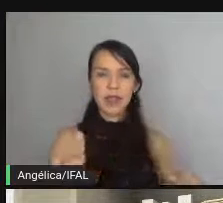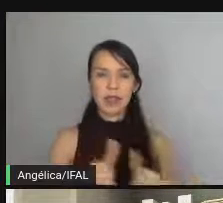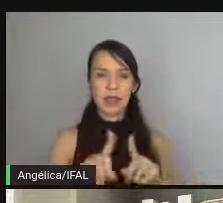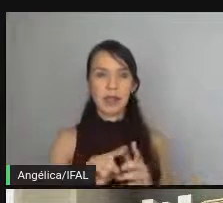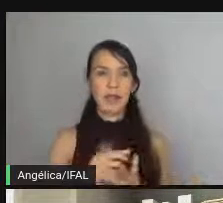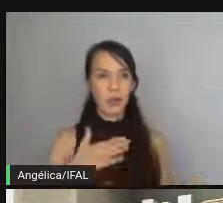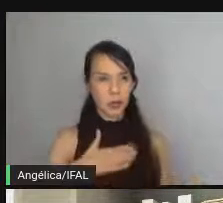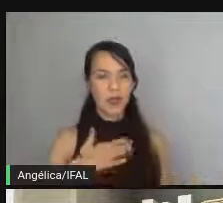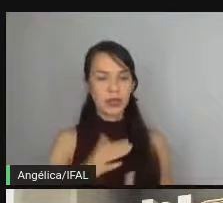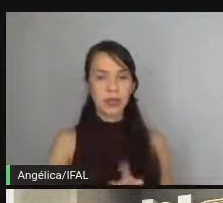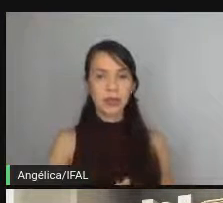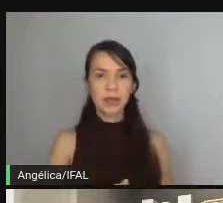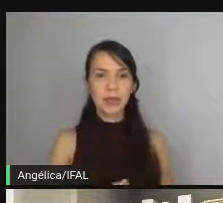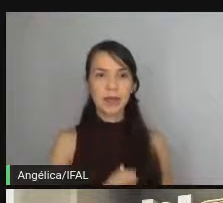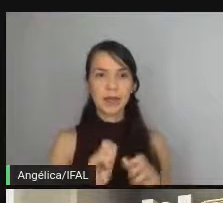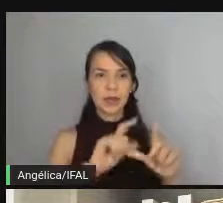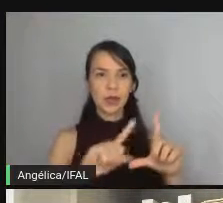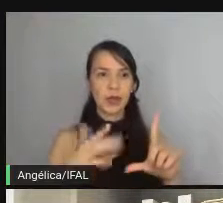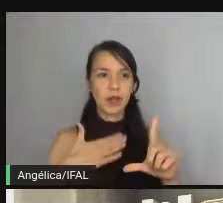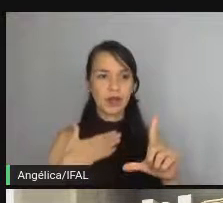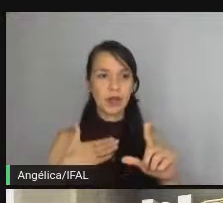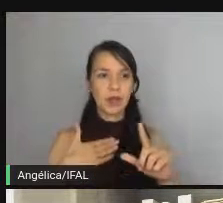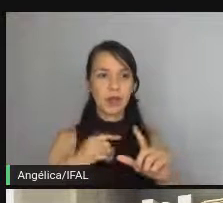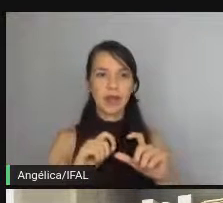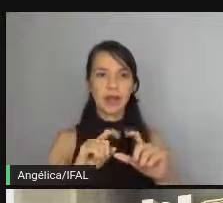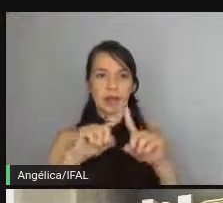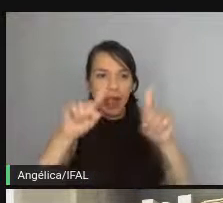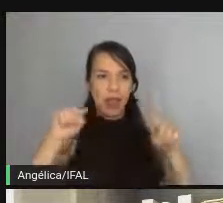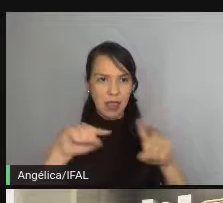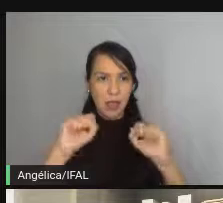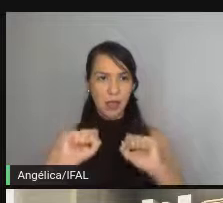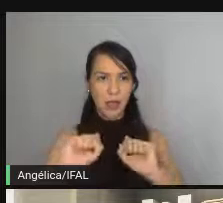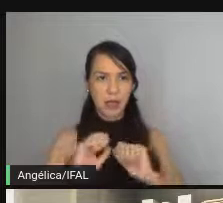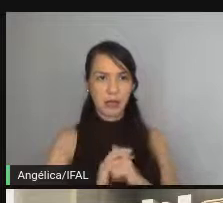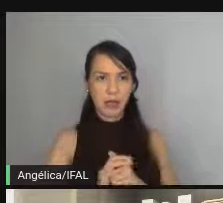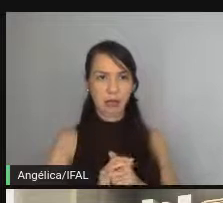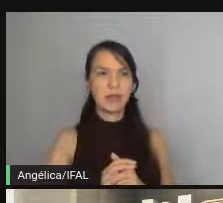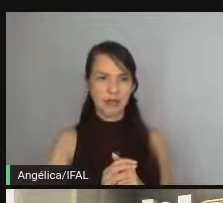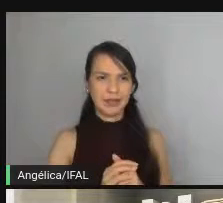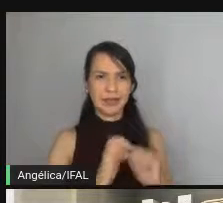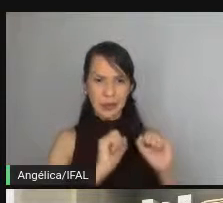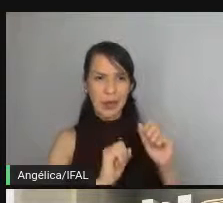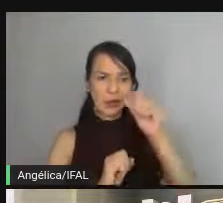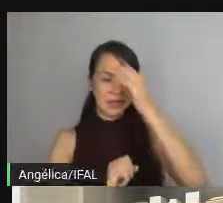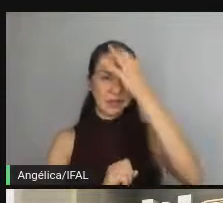gostei demais deixa eu compartilhar a minha tela então aqui pode ser pode